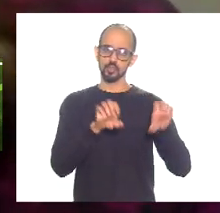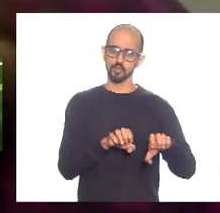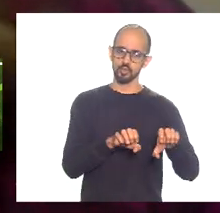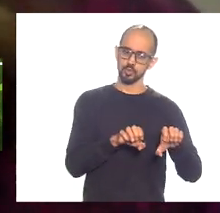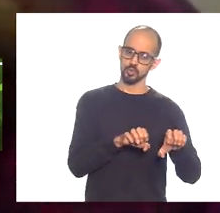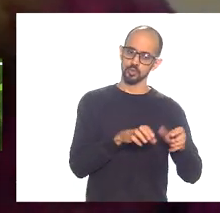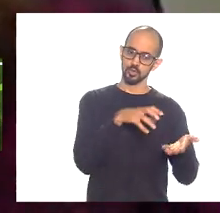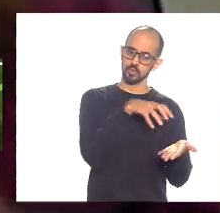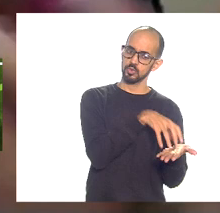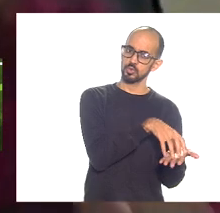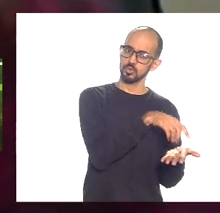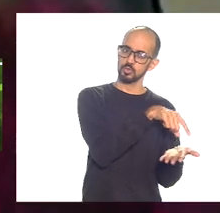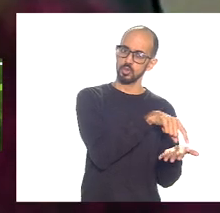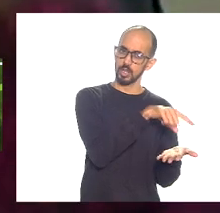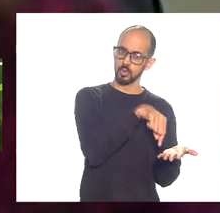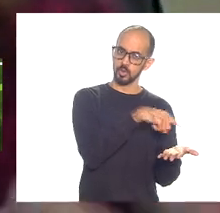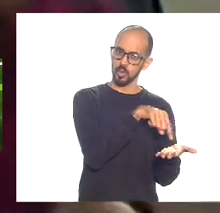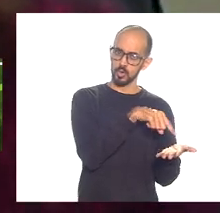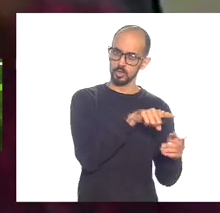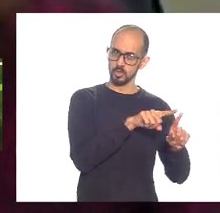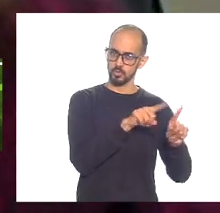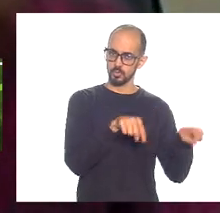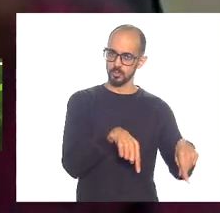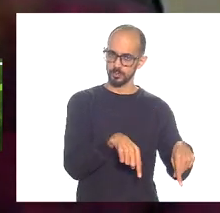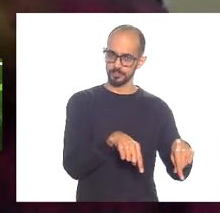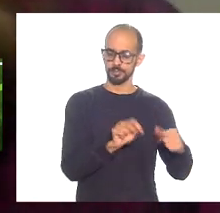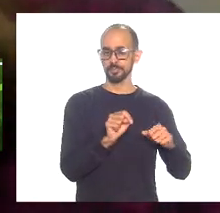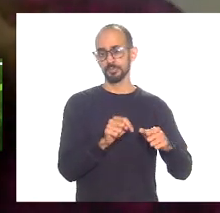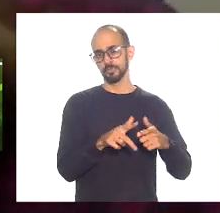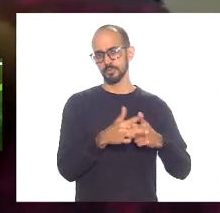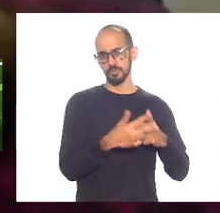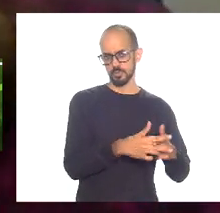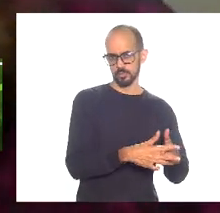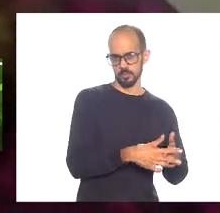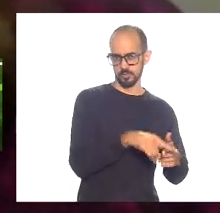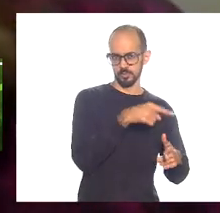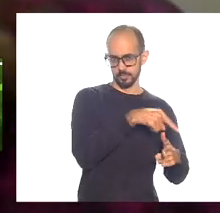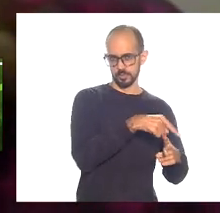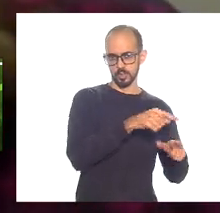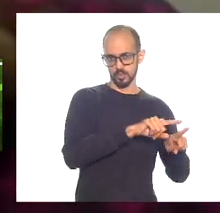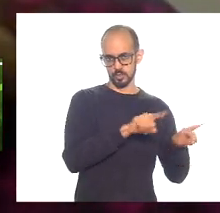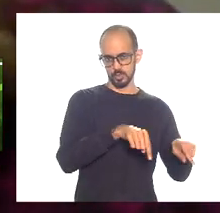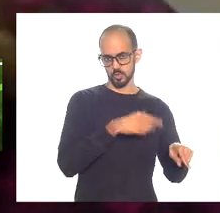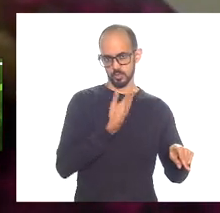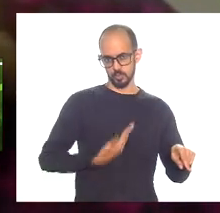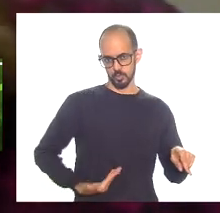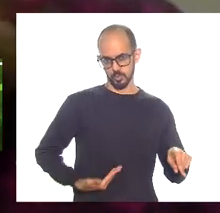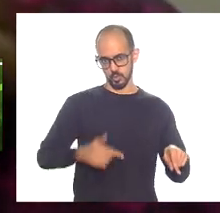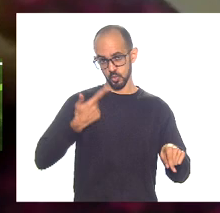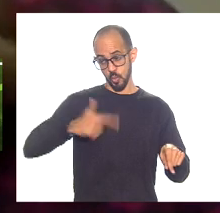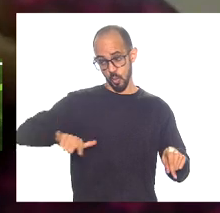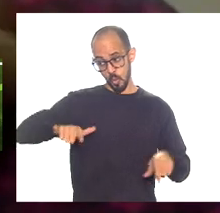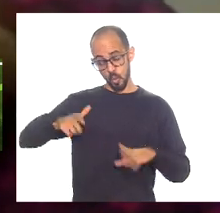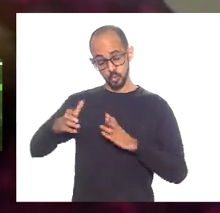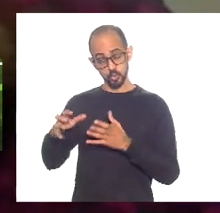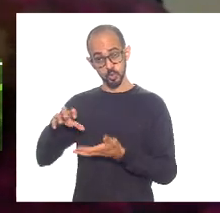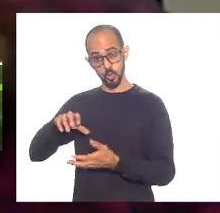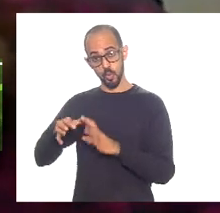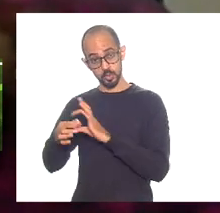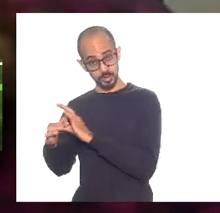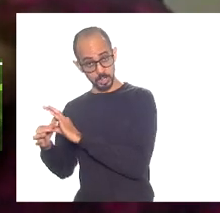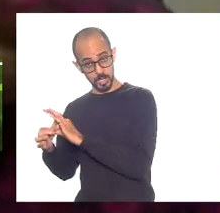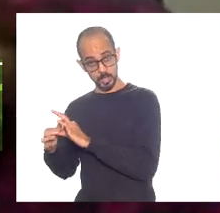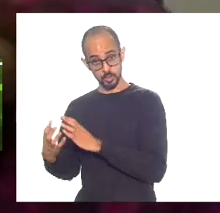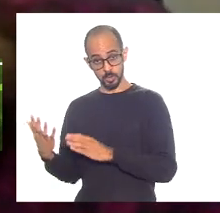servidores estruturação e formatação do serviço público do outro lado uma leitura muito rápida do que